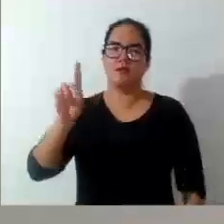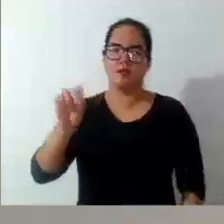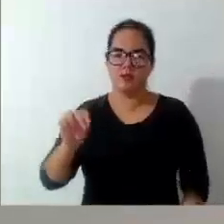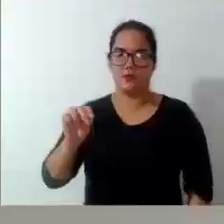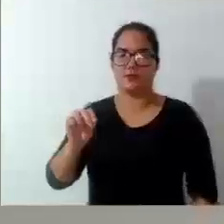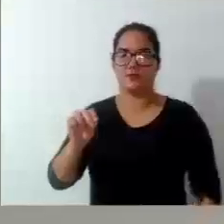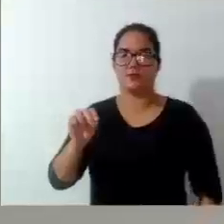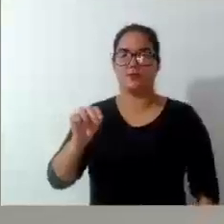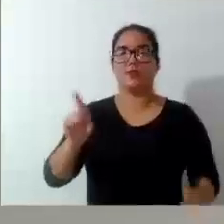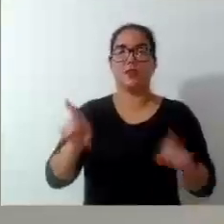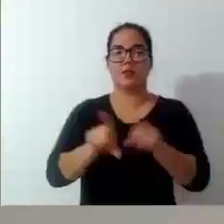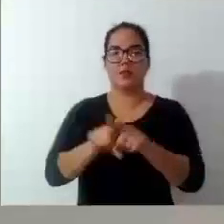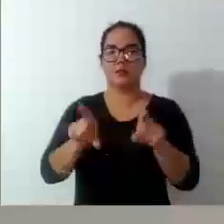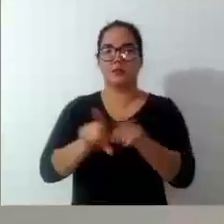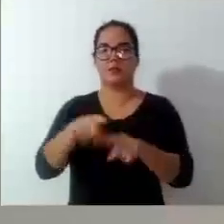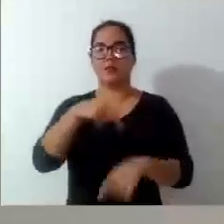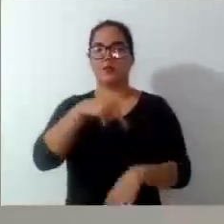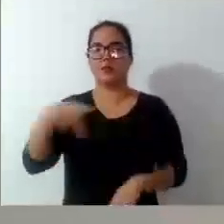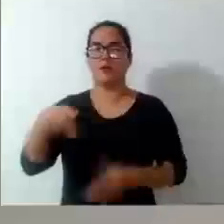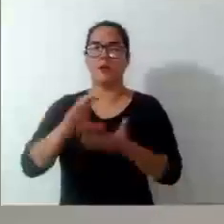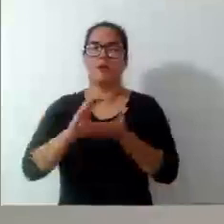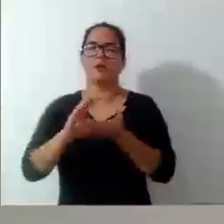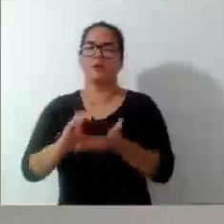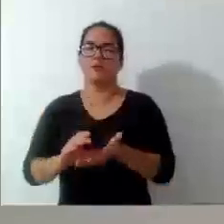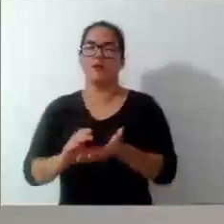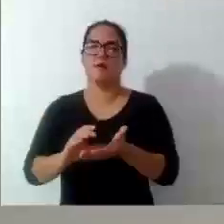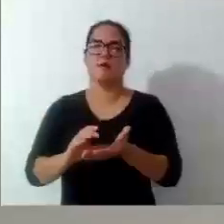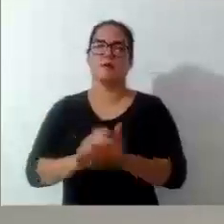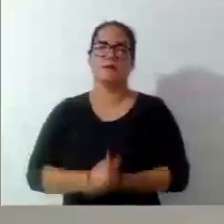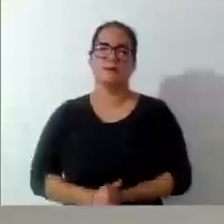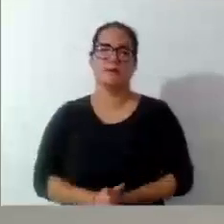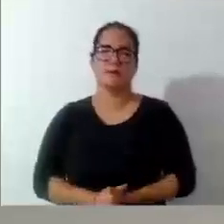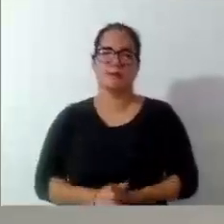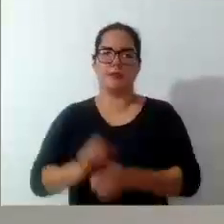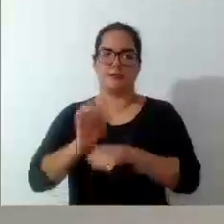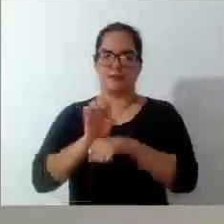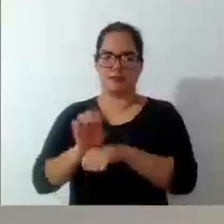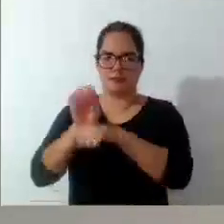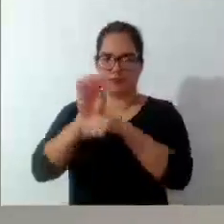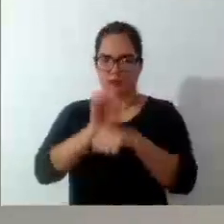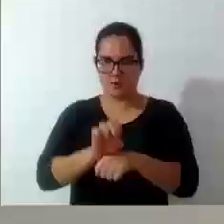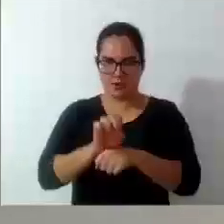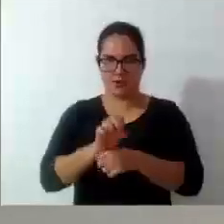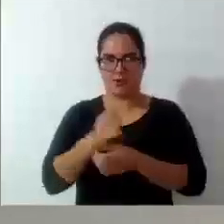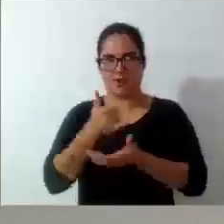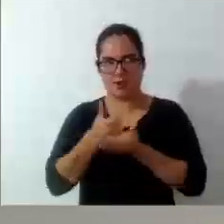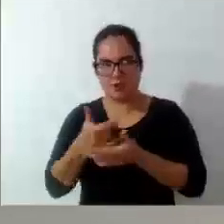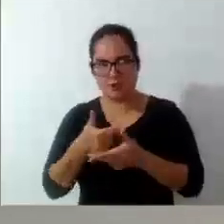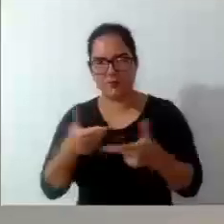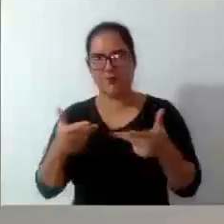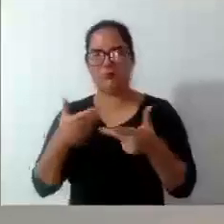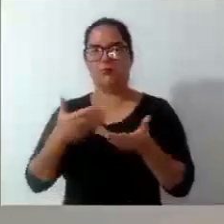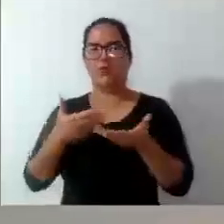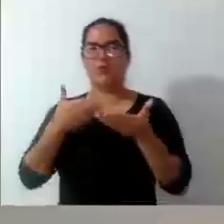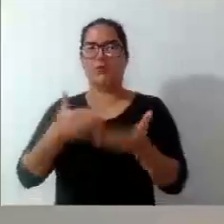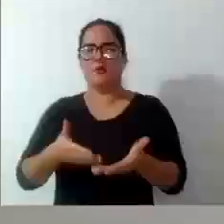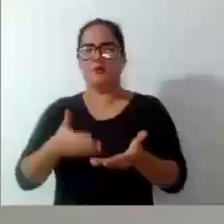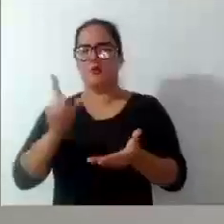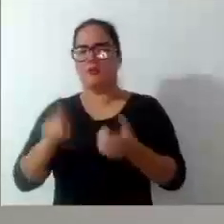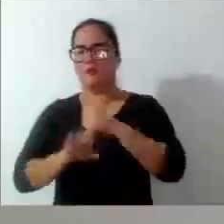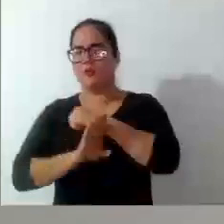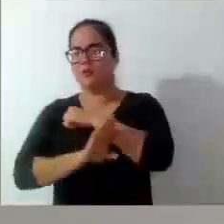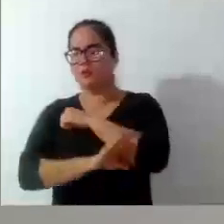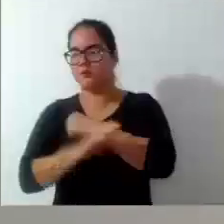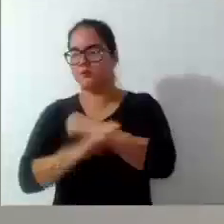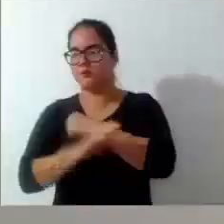e também presidente do Conselho Estadual de Itorpecente, o qual ele me convidou para estar na Rádio Biguassu. Estive lá a